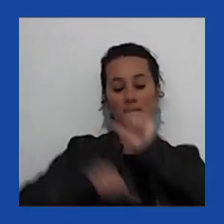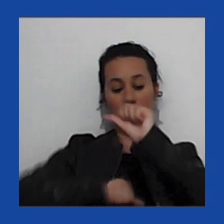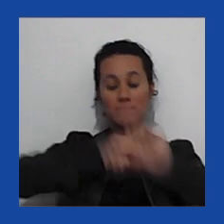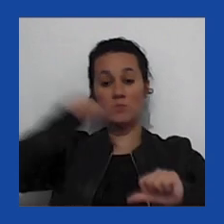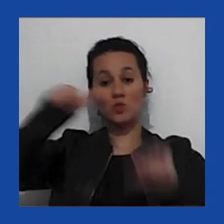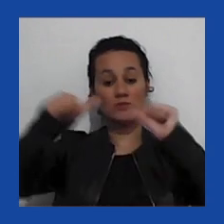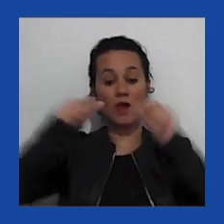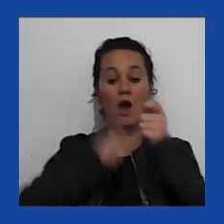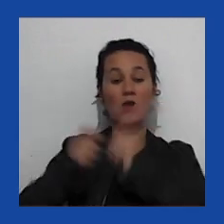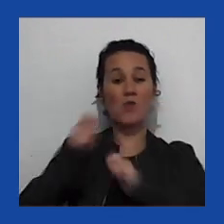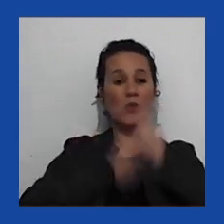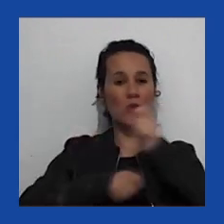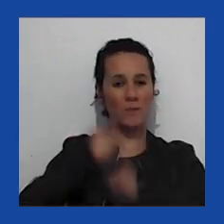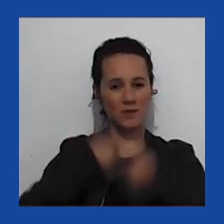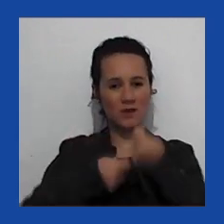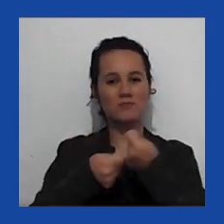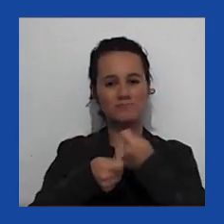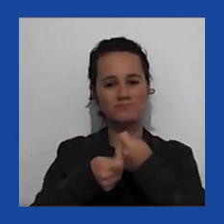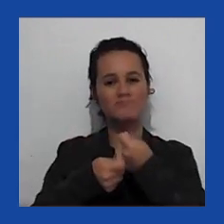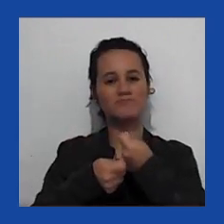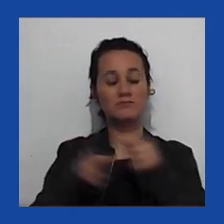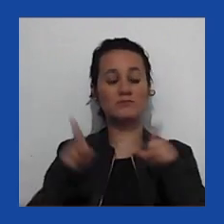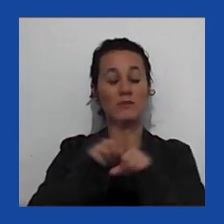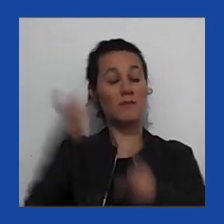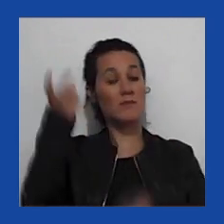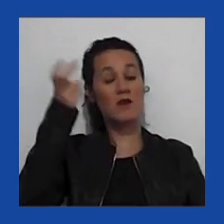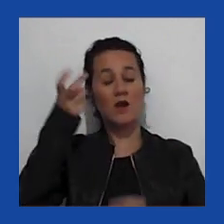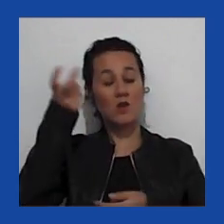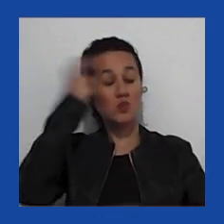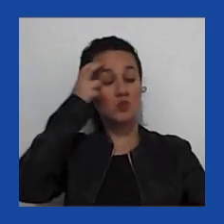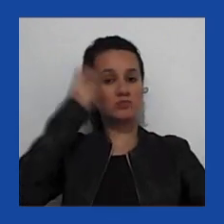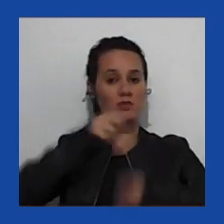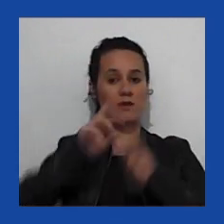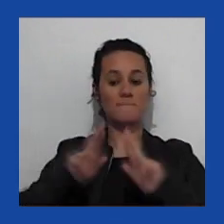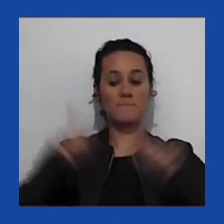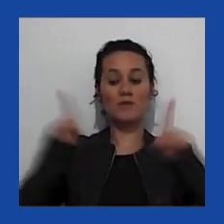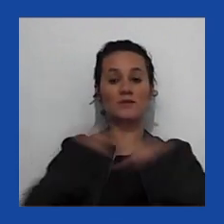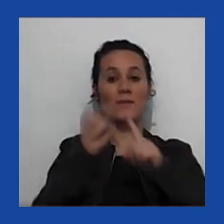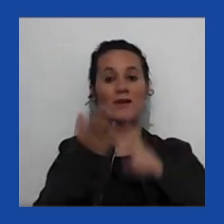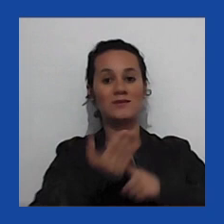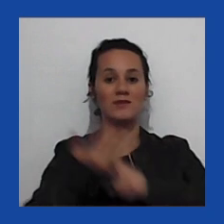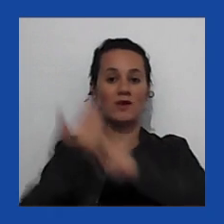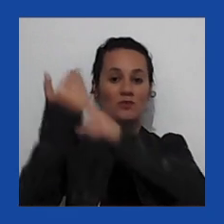econômicas, nas mudanças culturais e as mudanças tecnológicas.